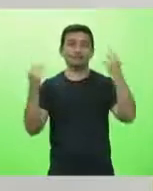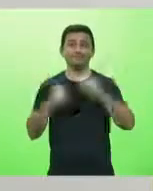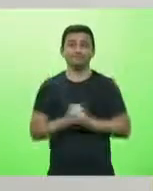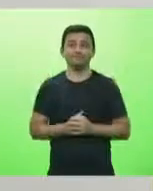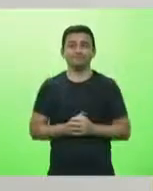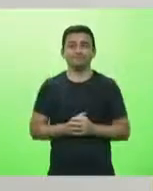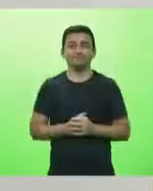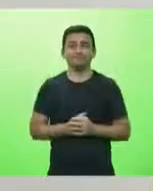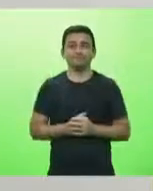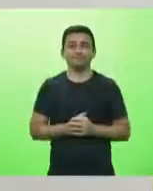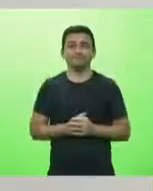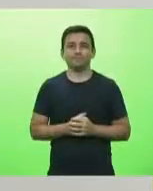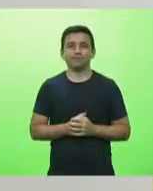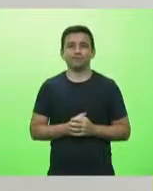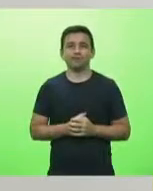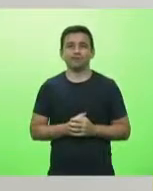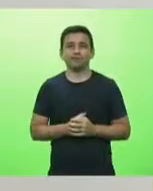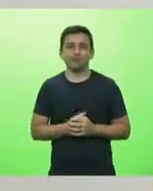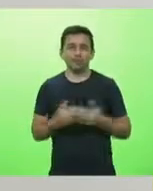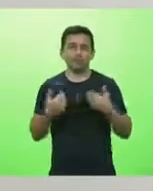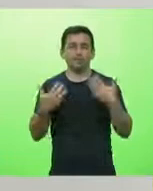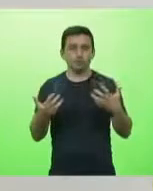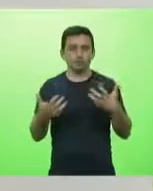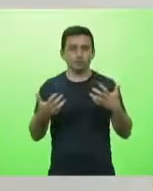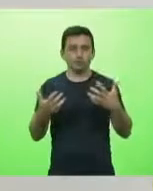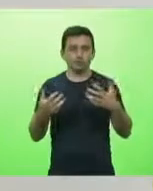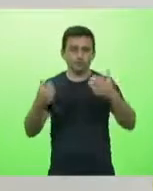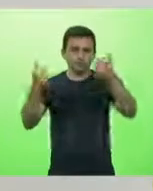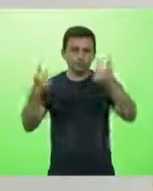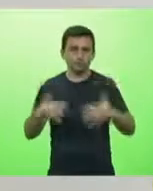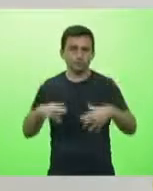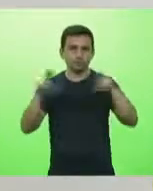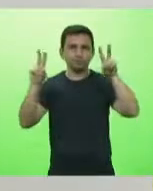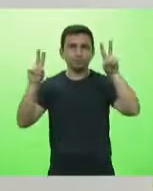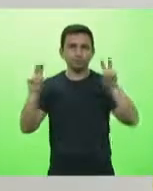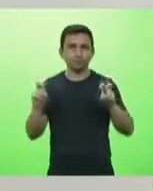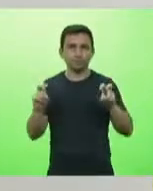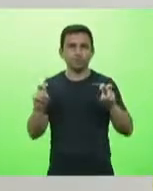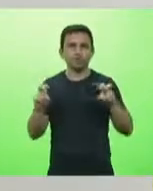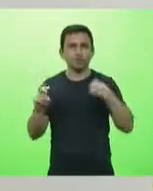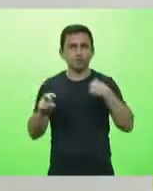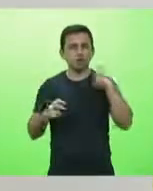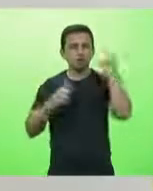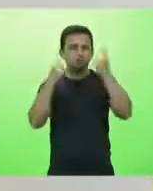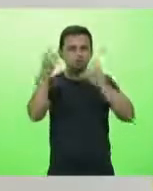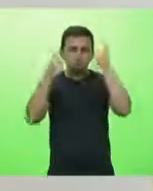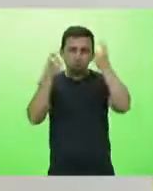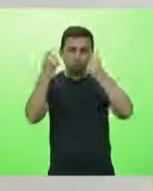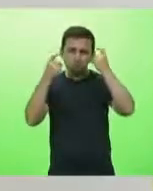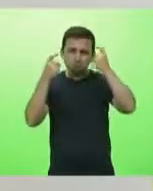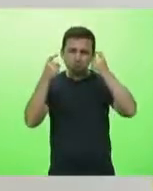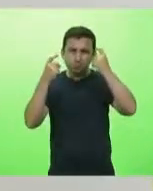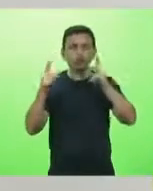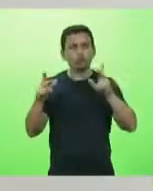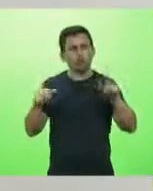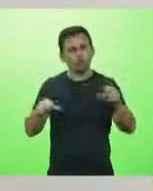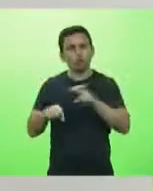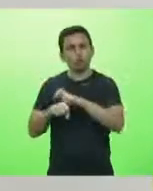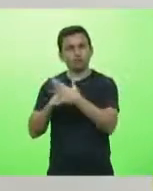Mas eu queria falar sobre um assunto, deputado Cobalchini, que eu estou muito preocupado, assim como também a Covid.